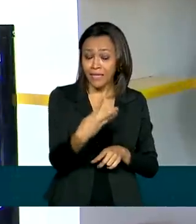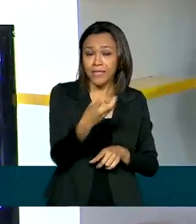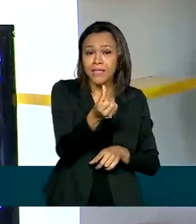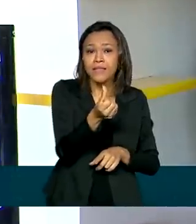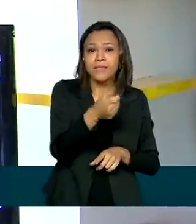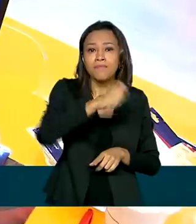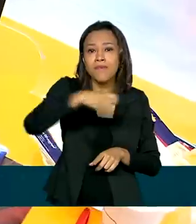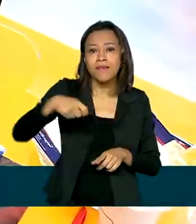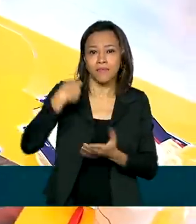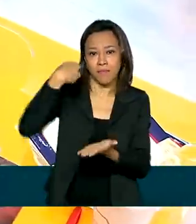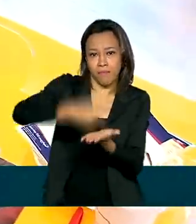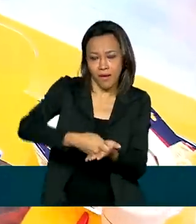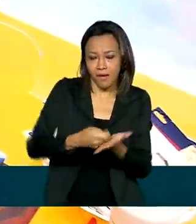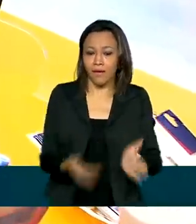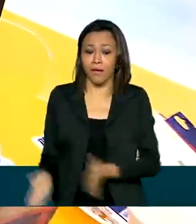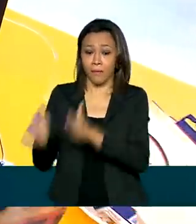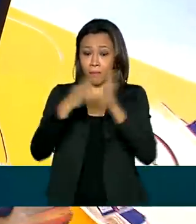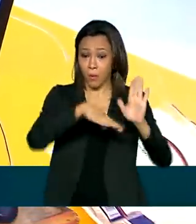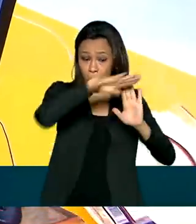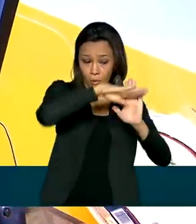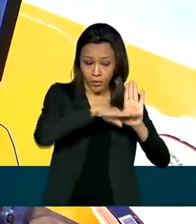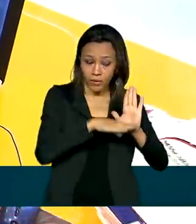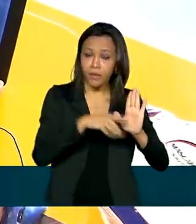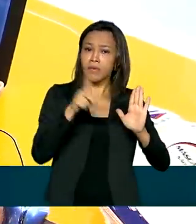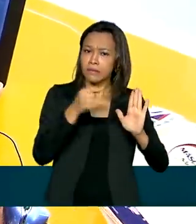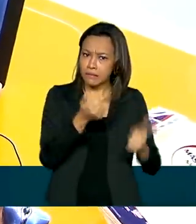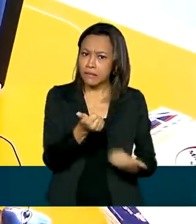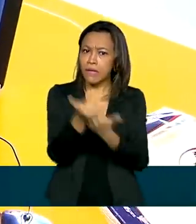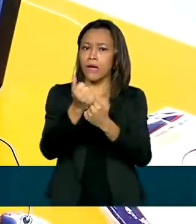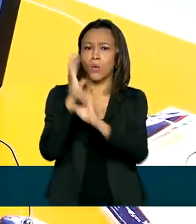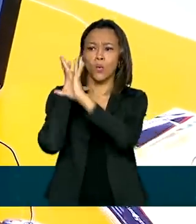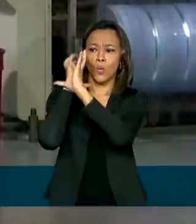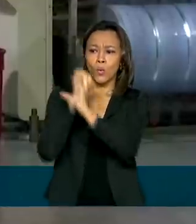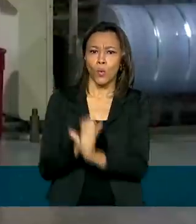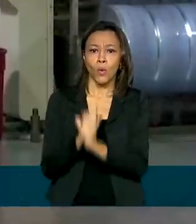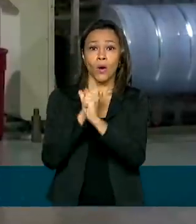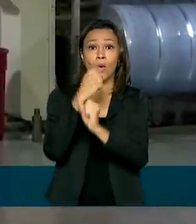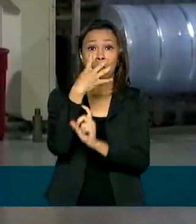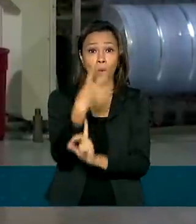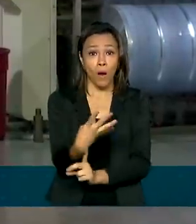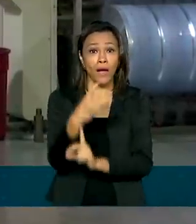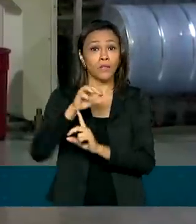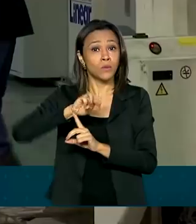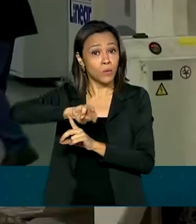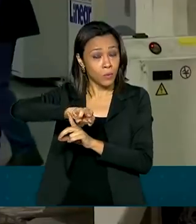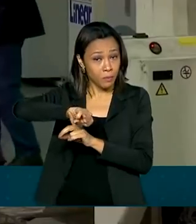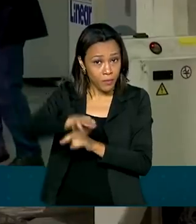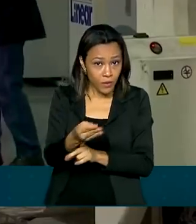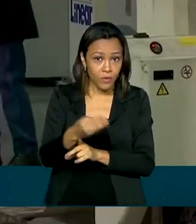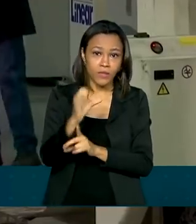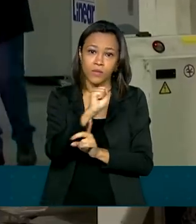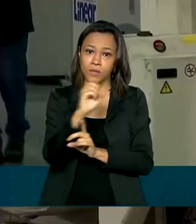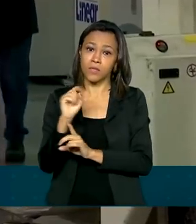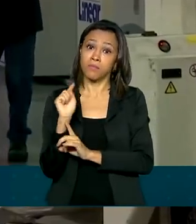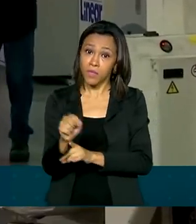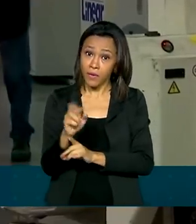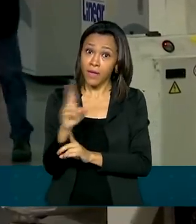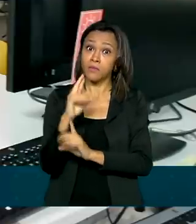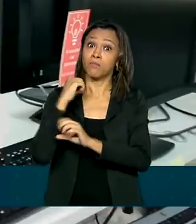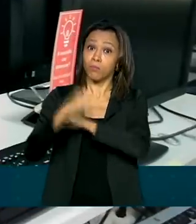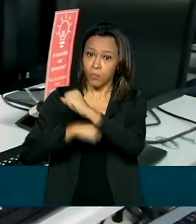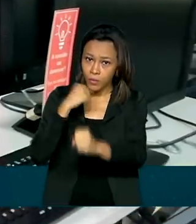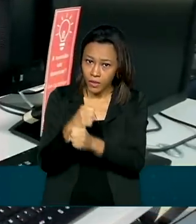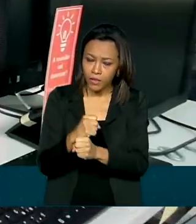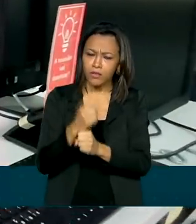disponível para micro e pequenas empresas com faturamento anual de até R$ 4,8 milhões. No total,